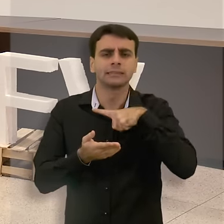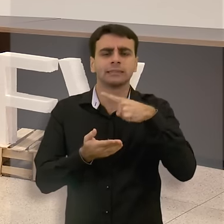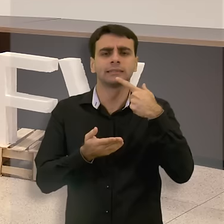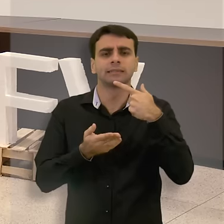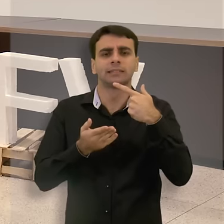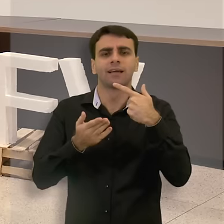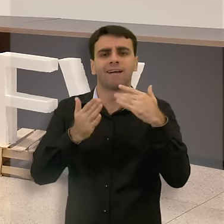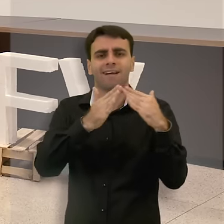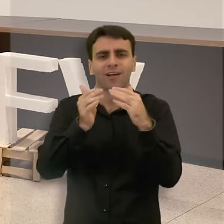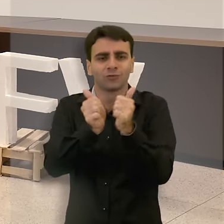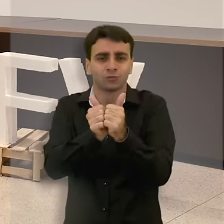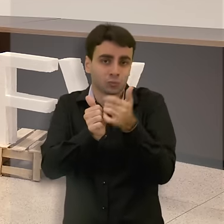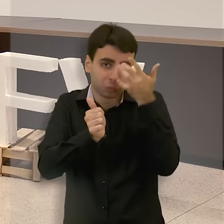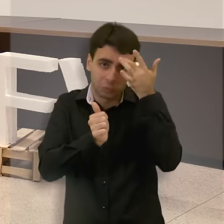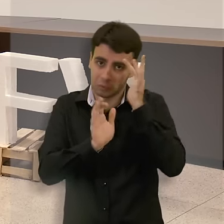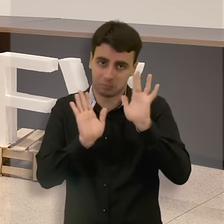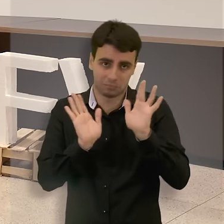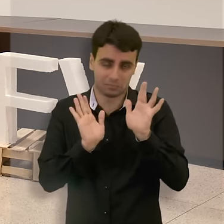para poder morar no mesmo lugar.